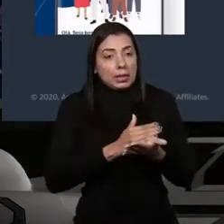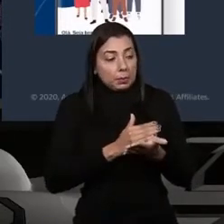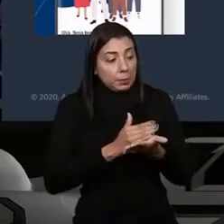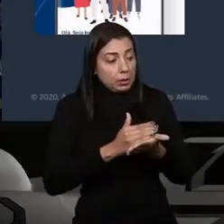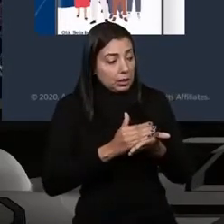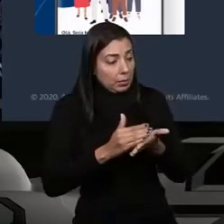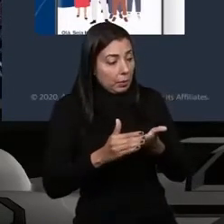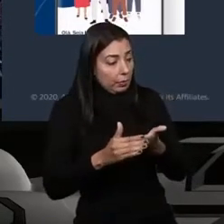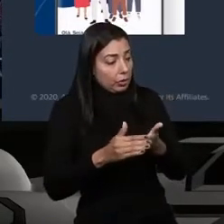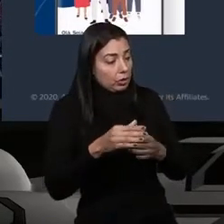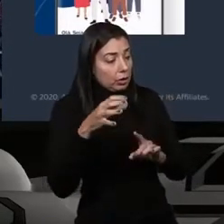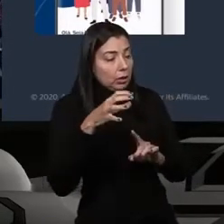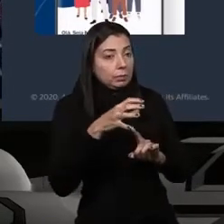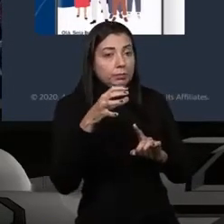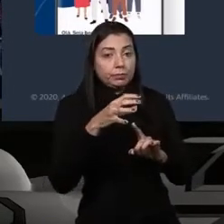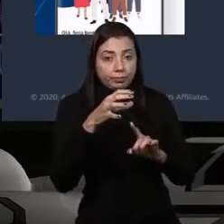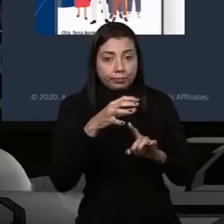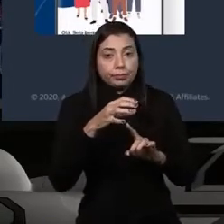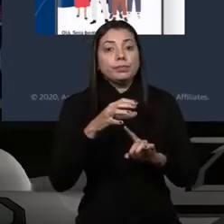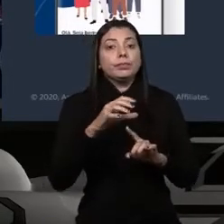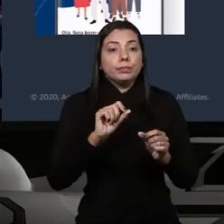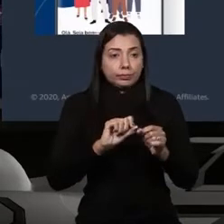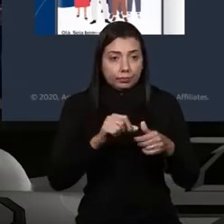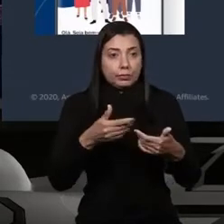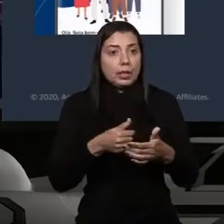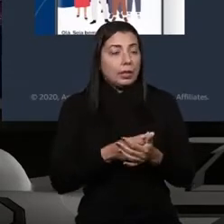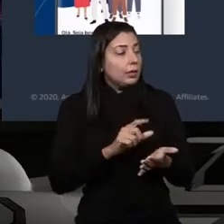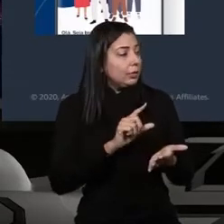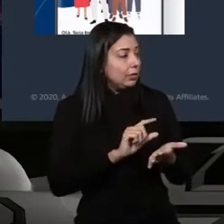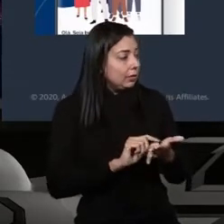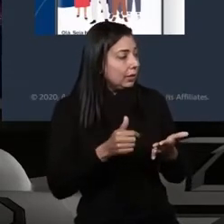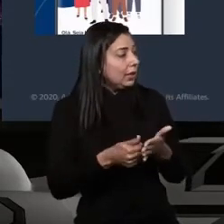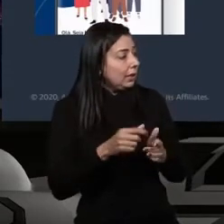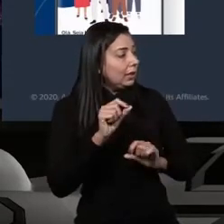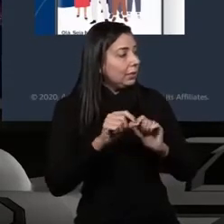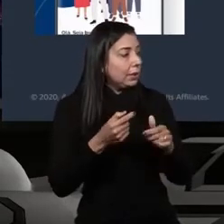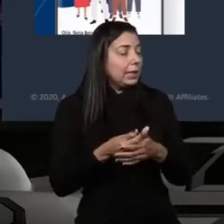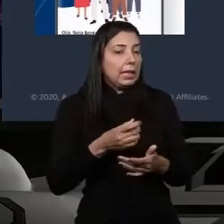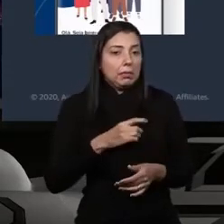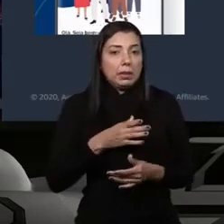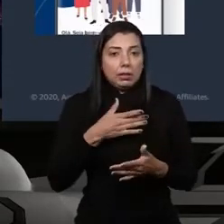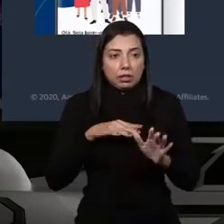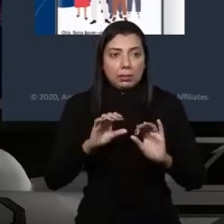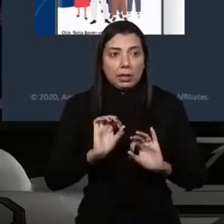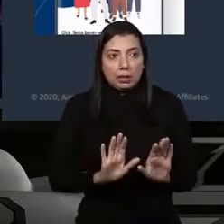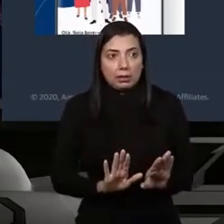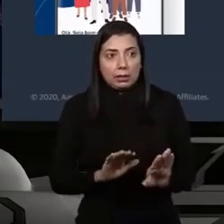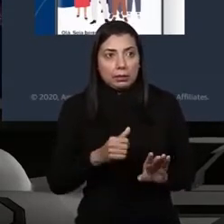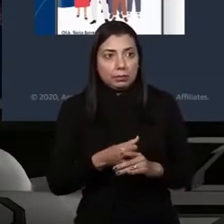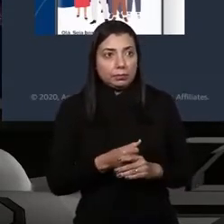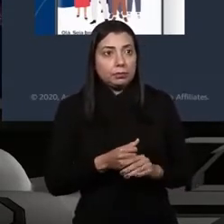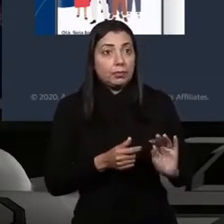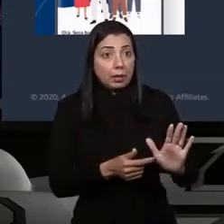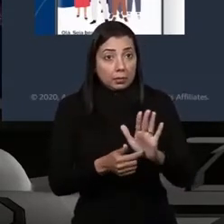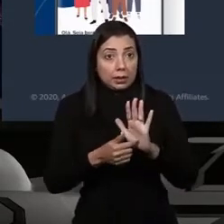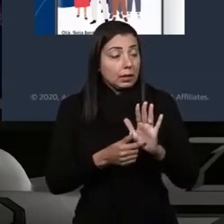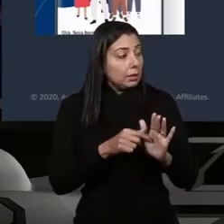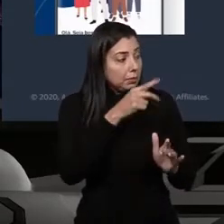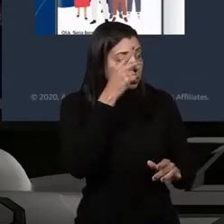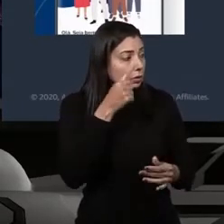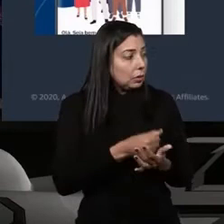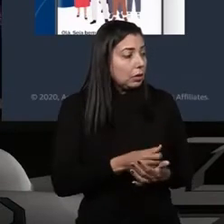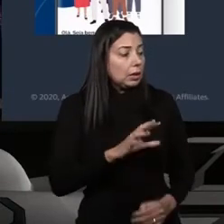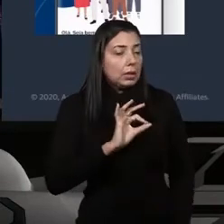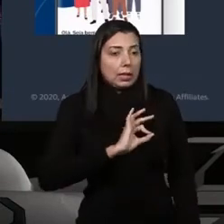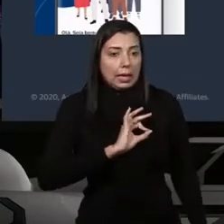já fiz meu cadastro e já passei a utilizar CNH digital para entrar em aviões, para poder apresentar para um guarda de trânsito,